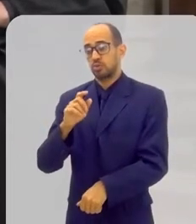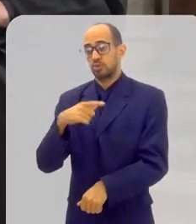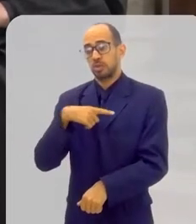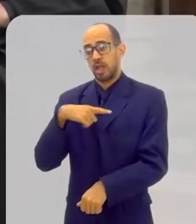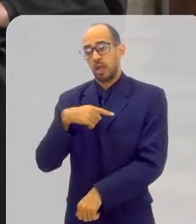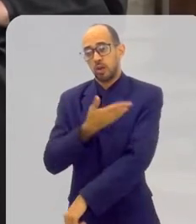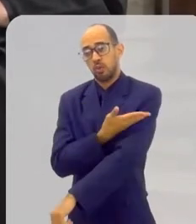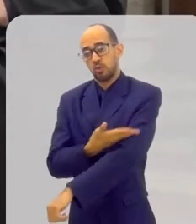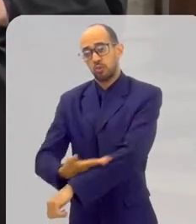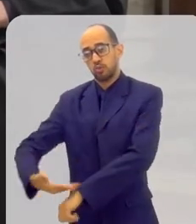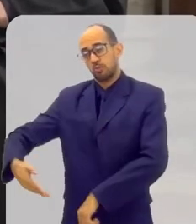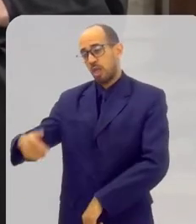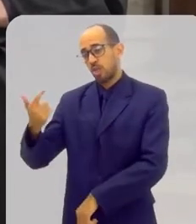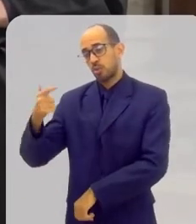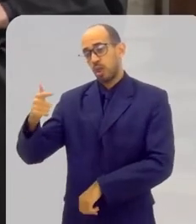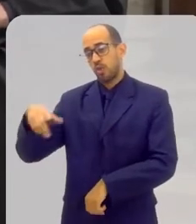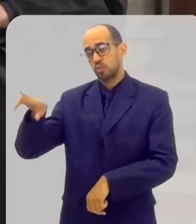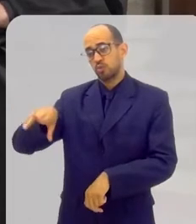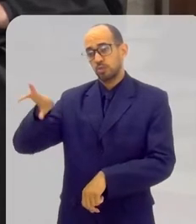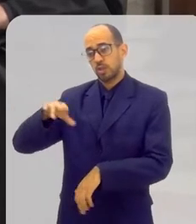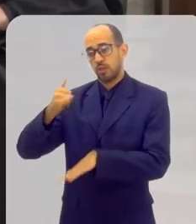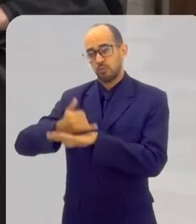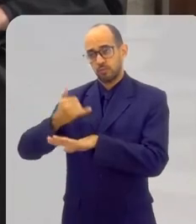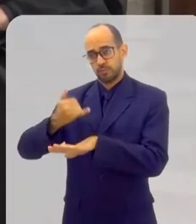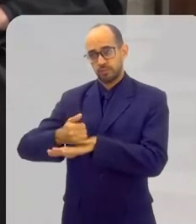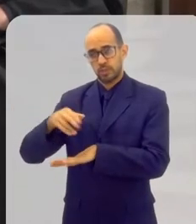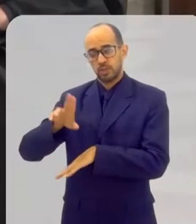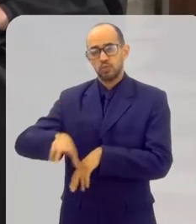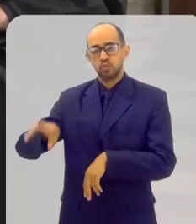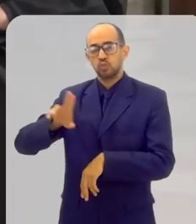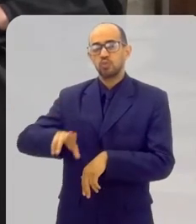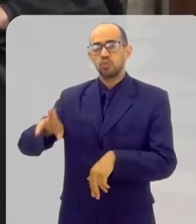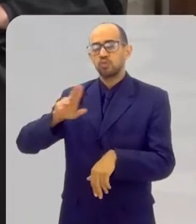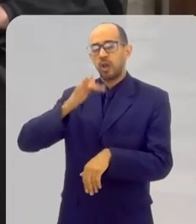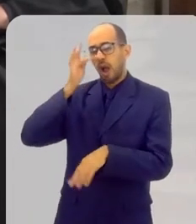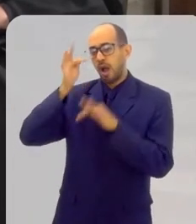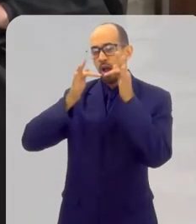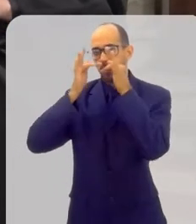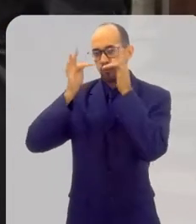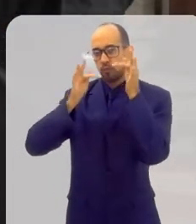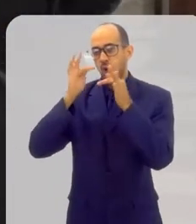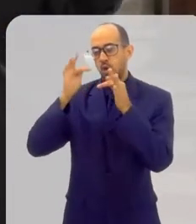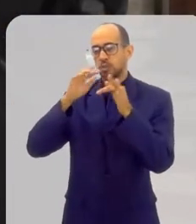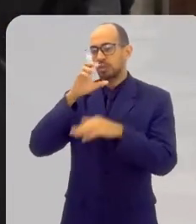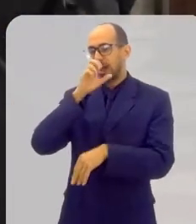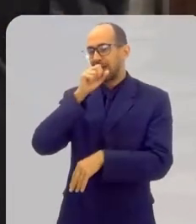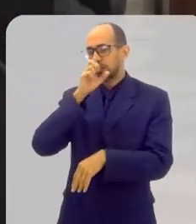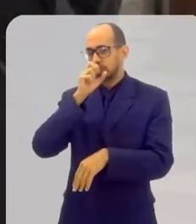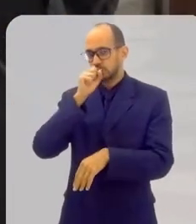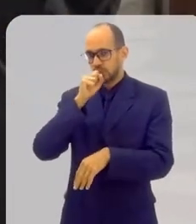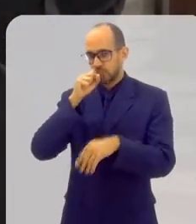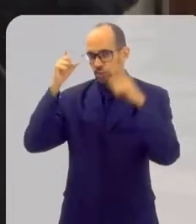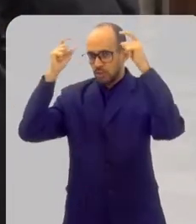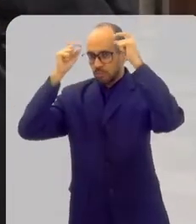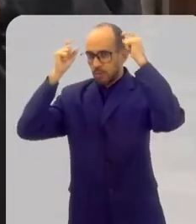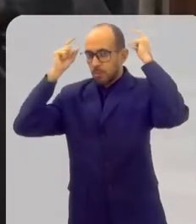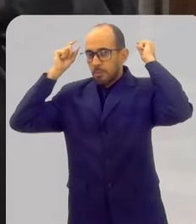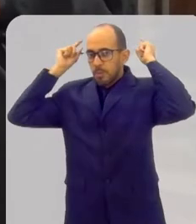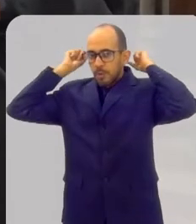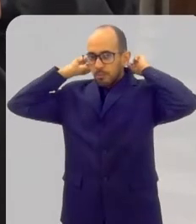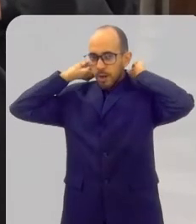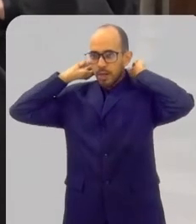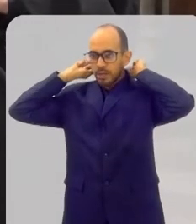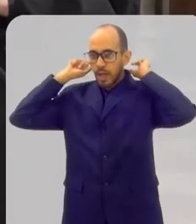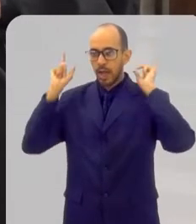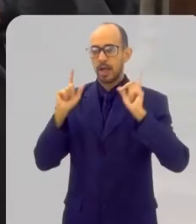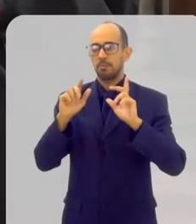usar o metal. Isso aqui é um costume grego que é usar a flor de laranjeira. Então é aquela coroazinha em volta de flor